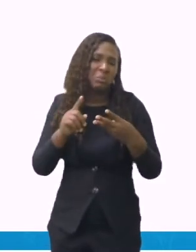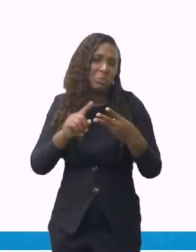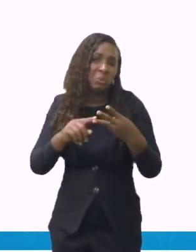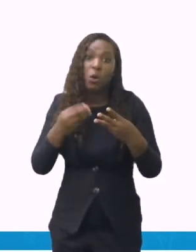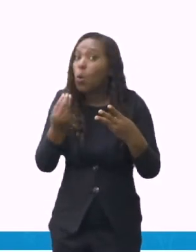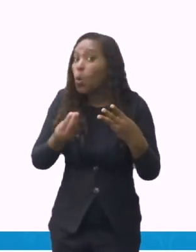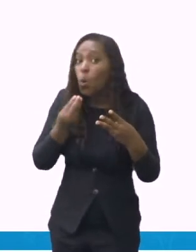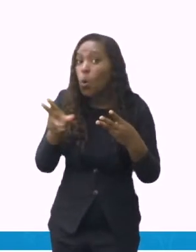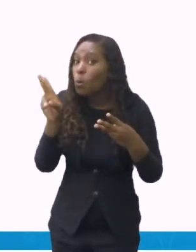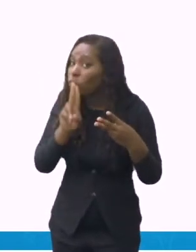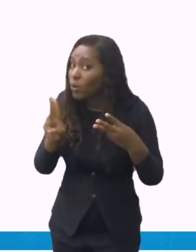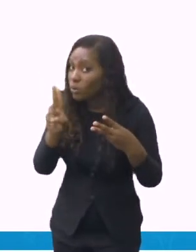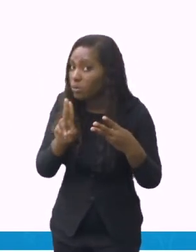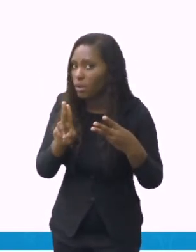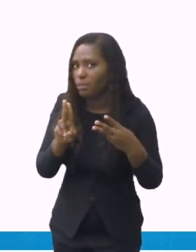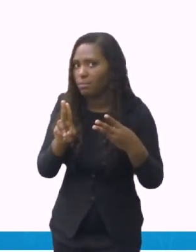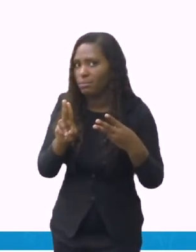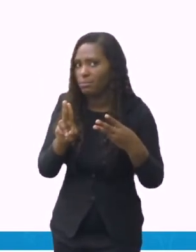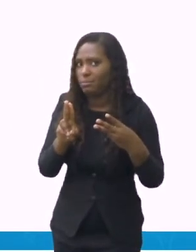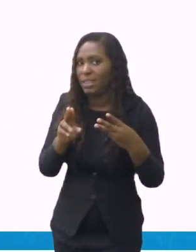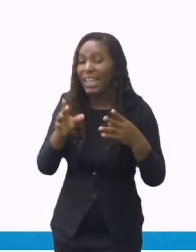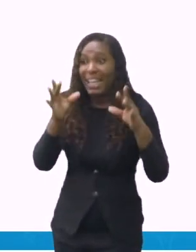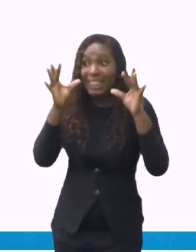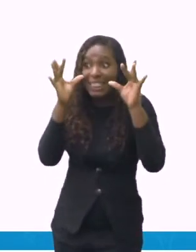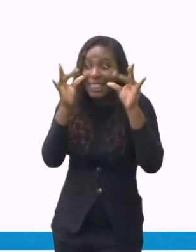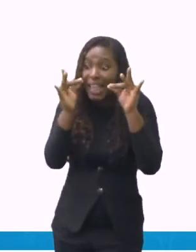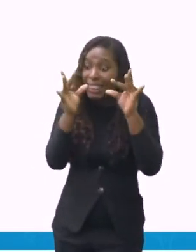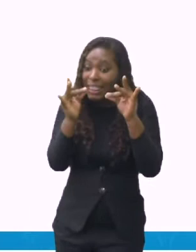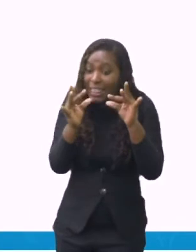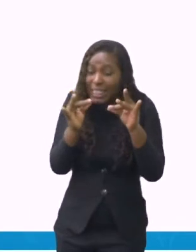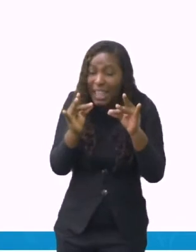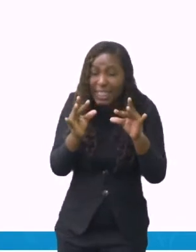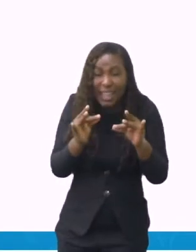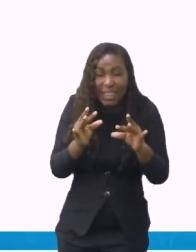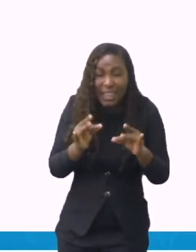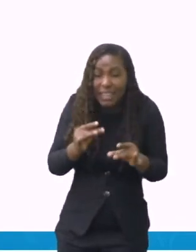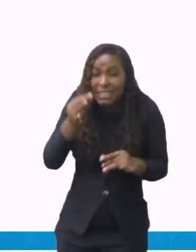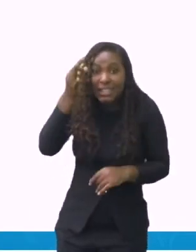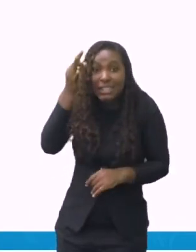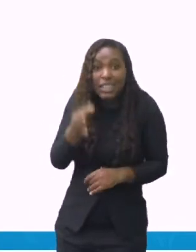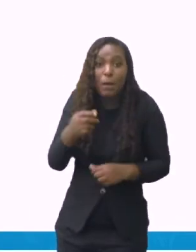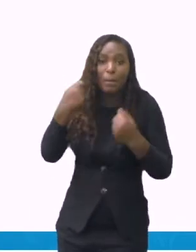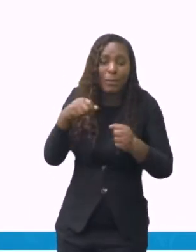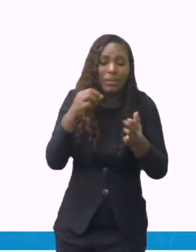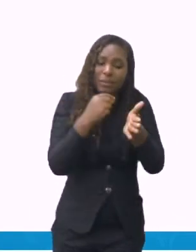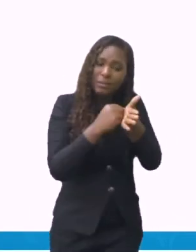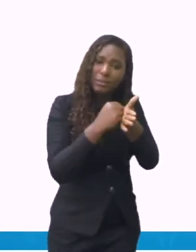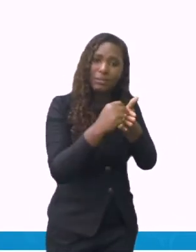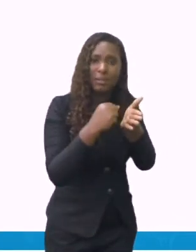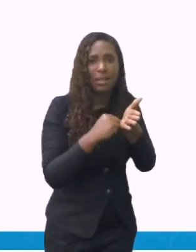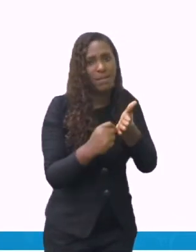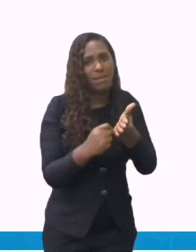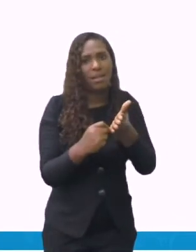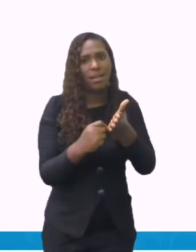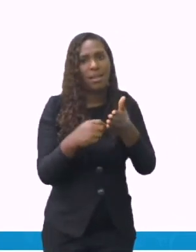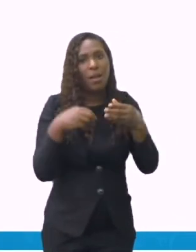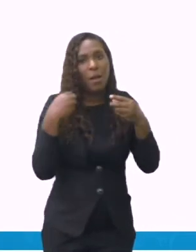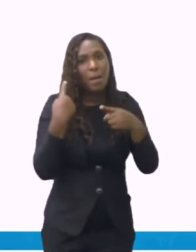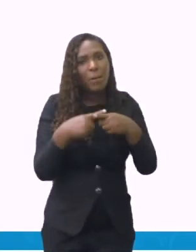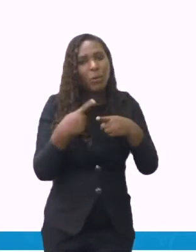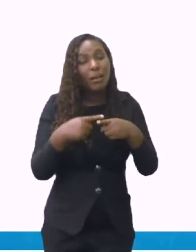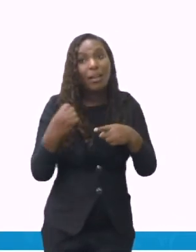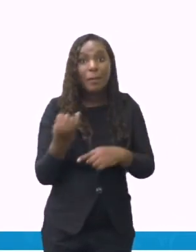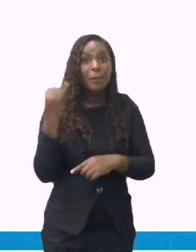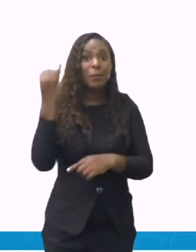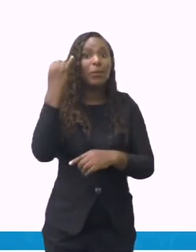receita. E isso são os elementos que devem conter nesse gênero textual. Então, por